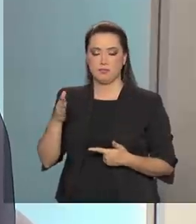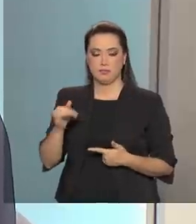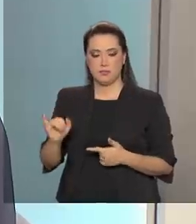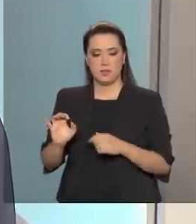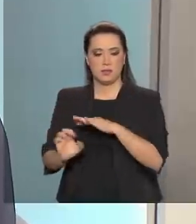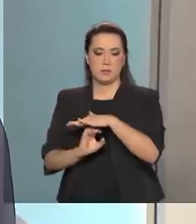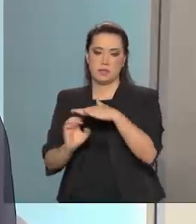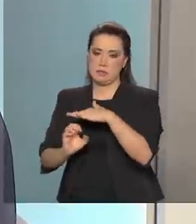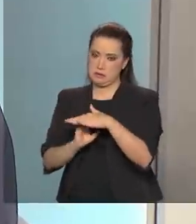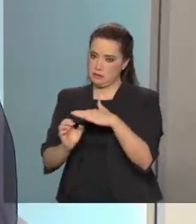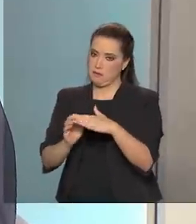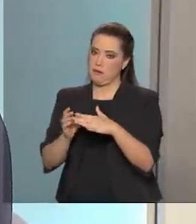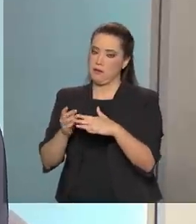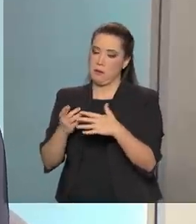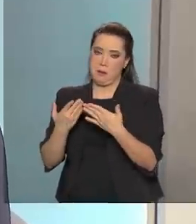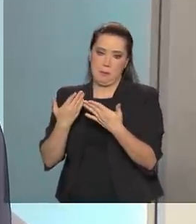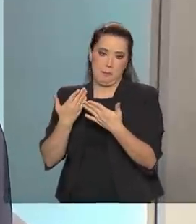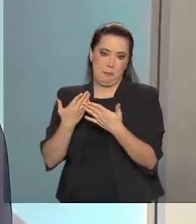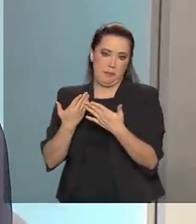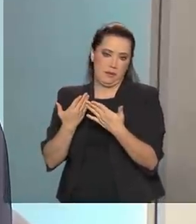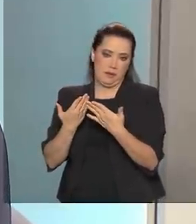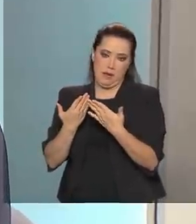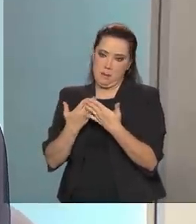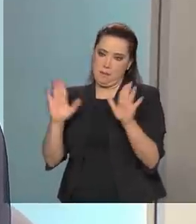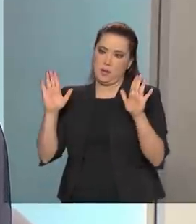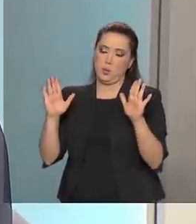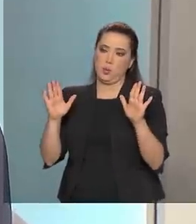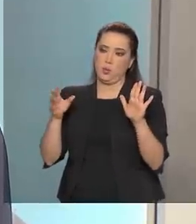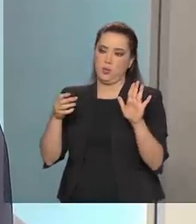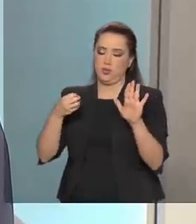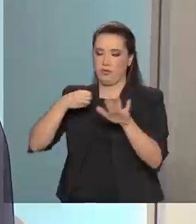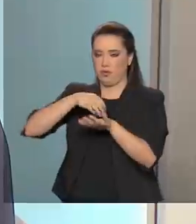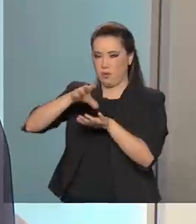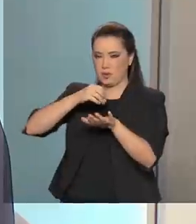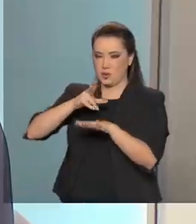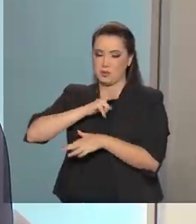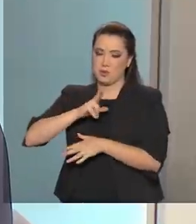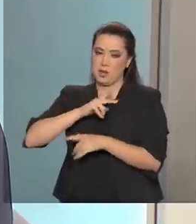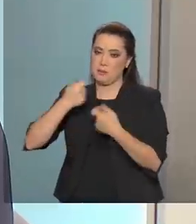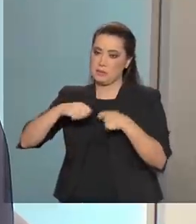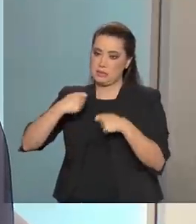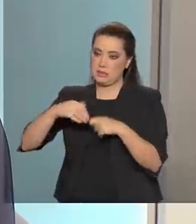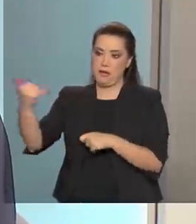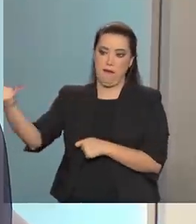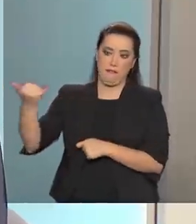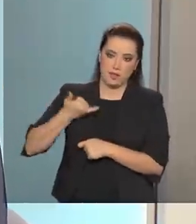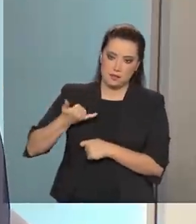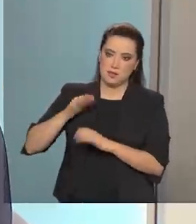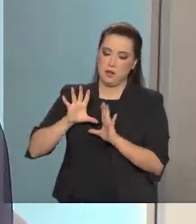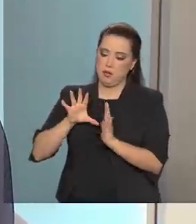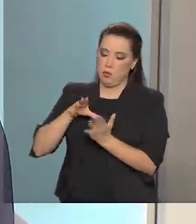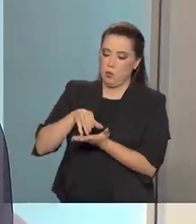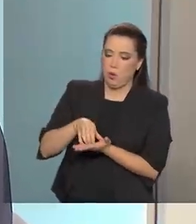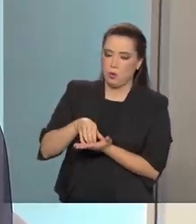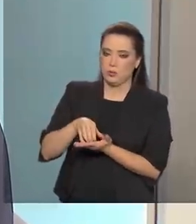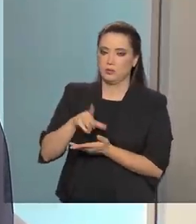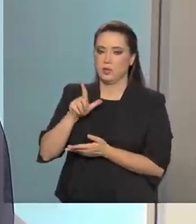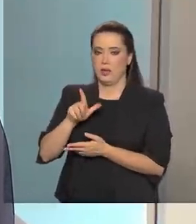teve esse vazamento. Nós não recebemos nenhuma notificação até o momento. E vemos que,